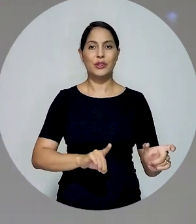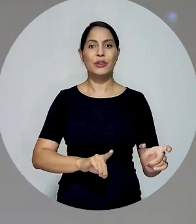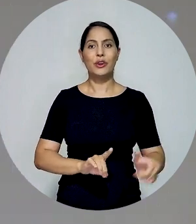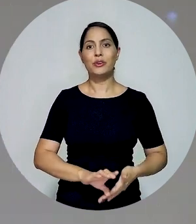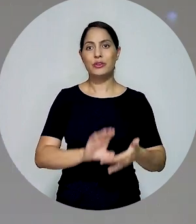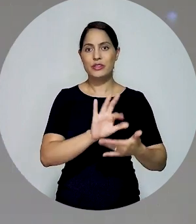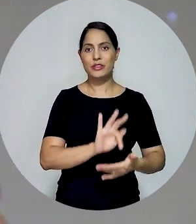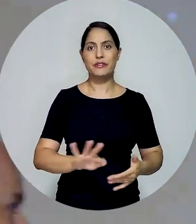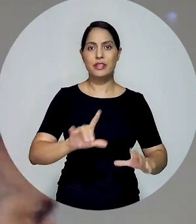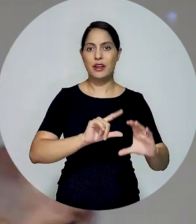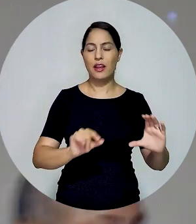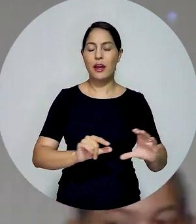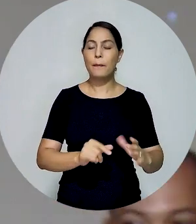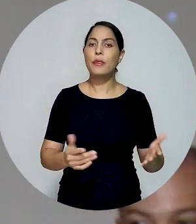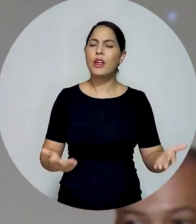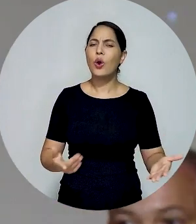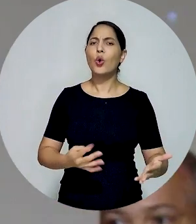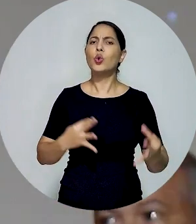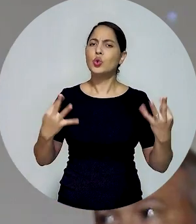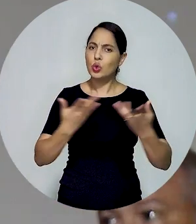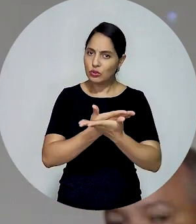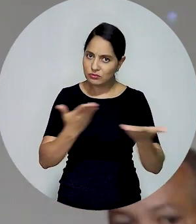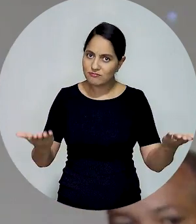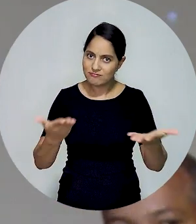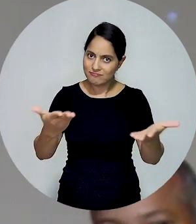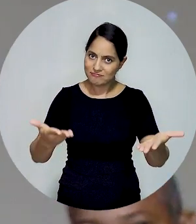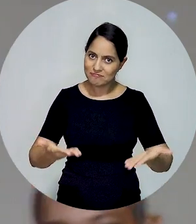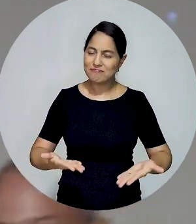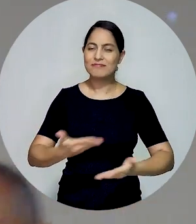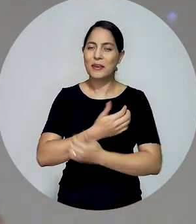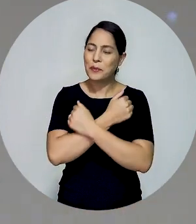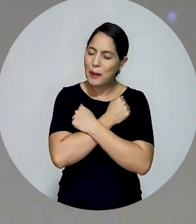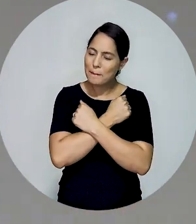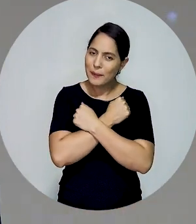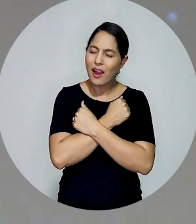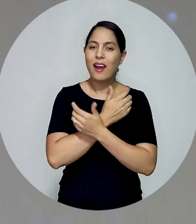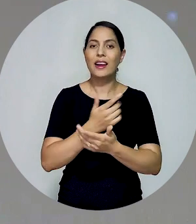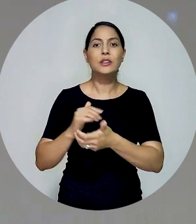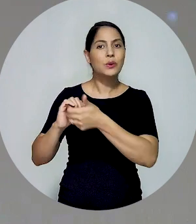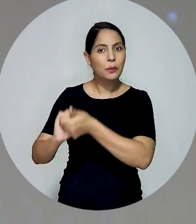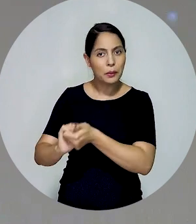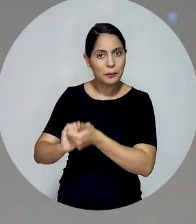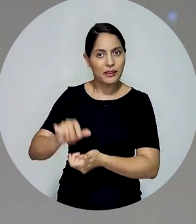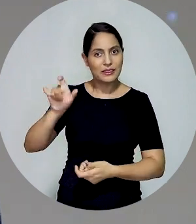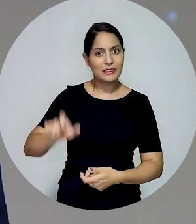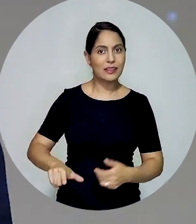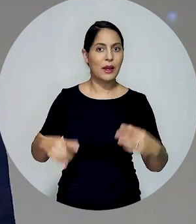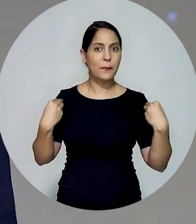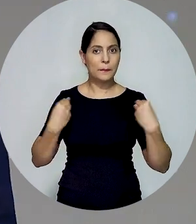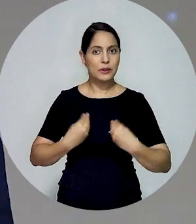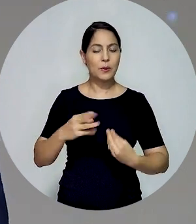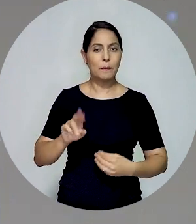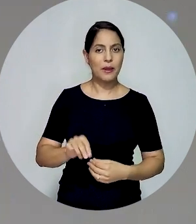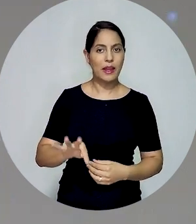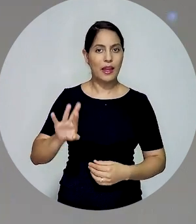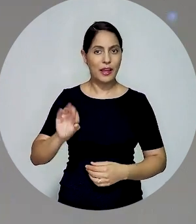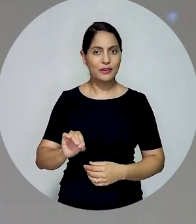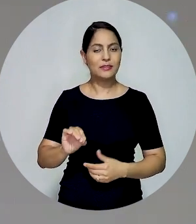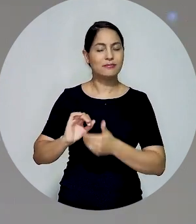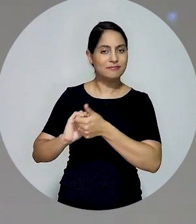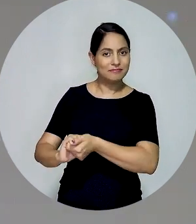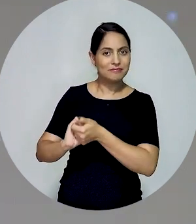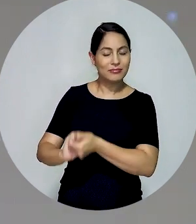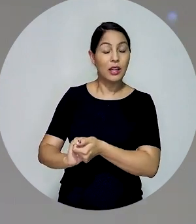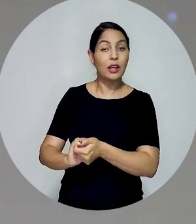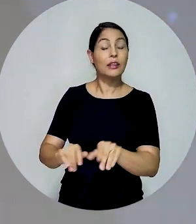diretora do Conselho Federal. Eu queria abraçar a todos, cumprimentar o ministro Humberto Martins, e cumprimentando o